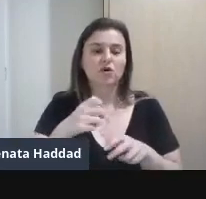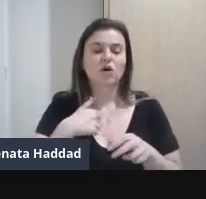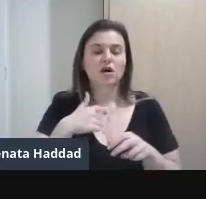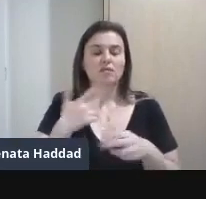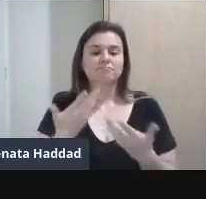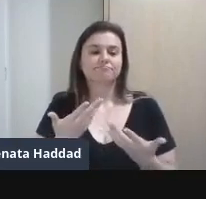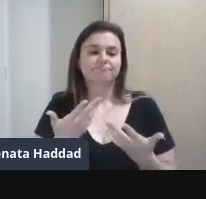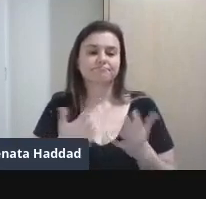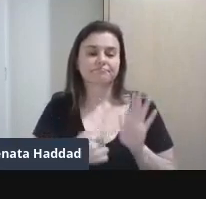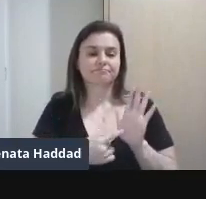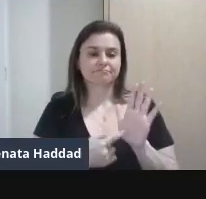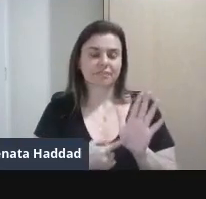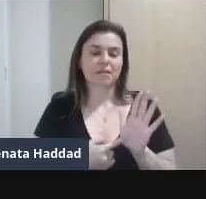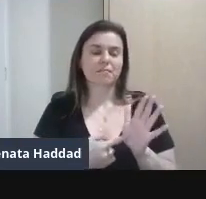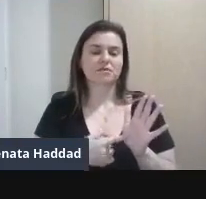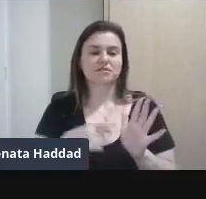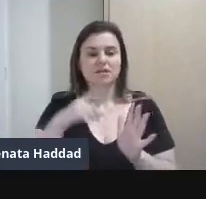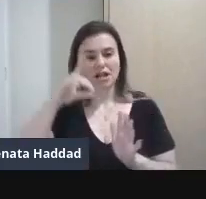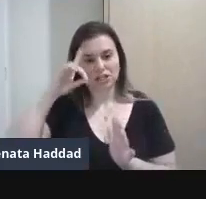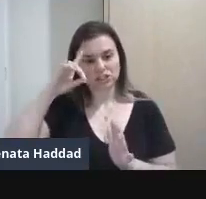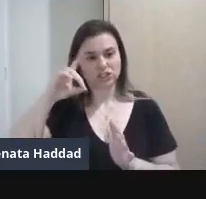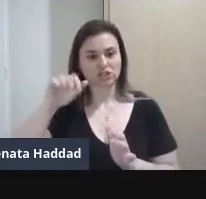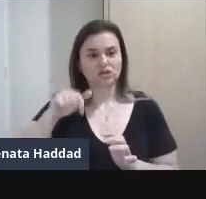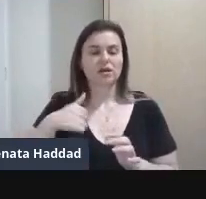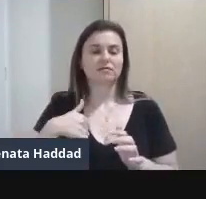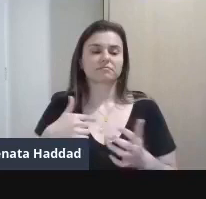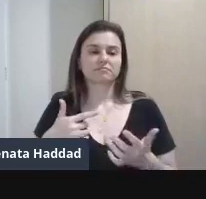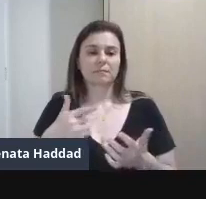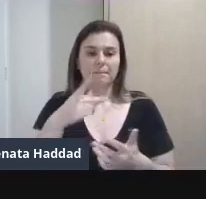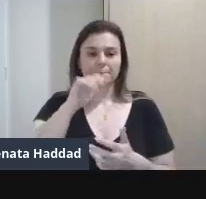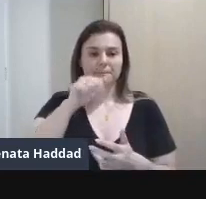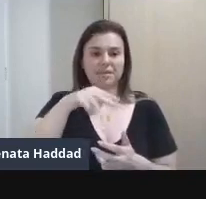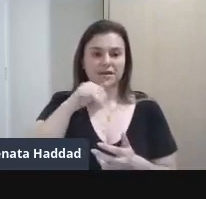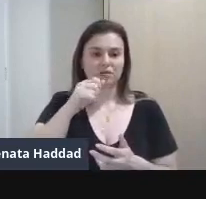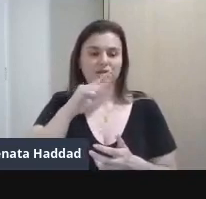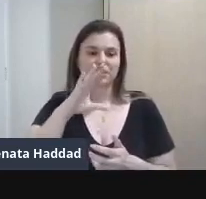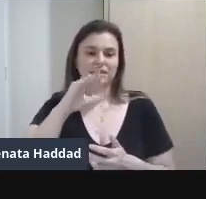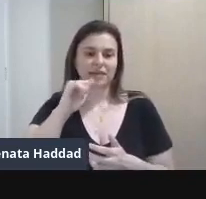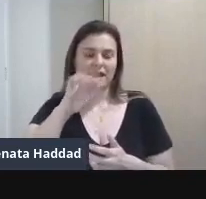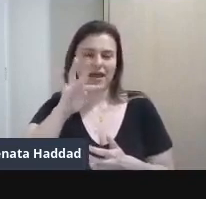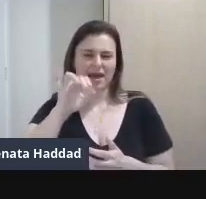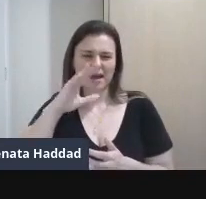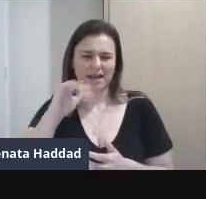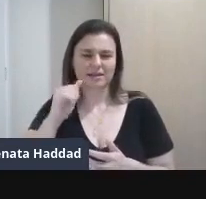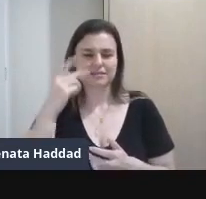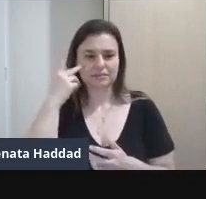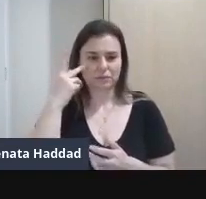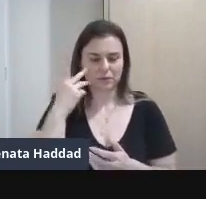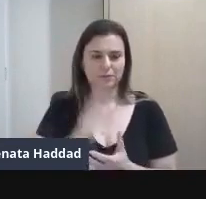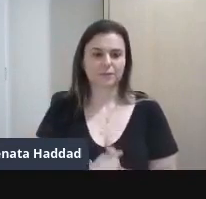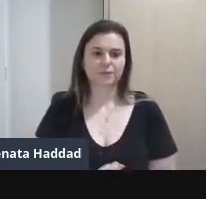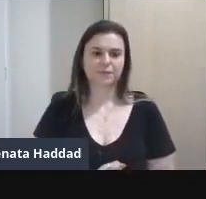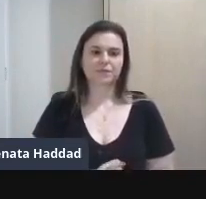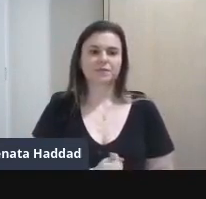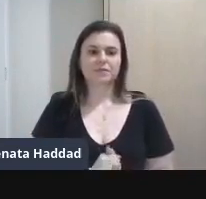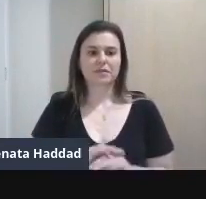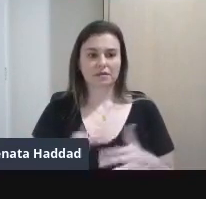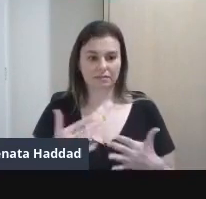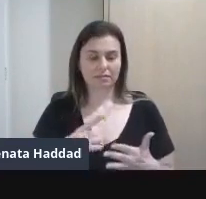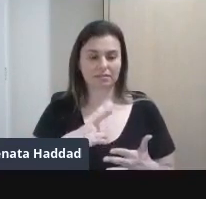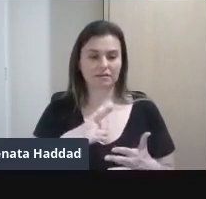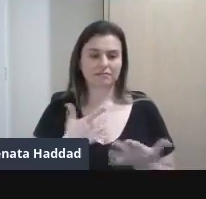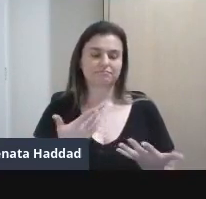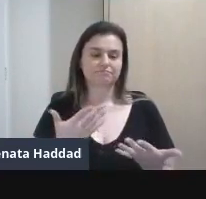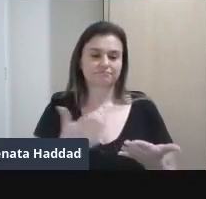Pinacoteca E a gente tem aqui Olha Várias publicações Neste livro Que eu compartilhei Aqui com